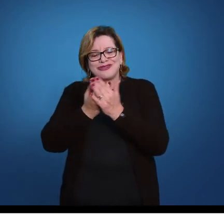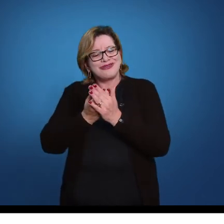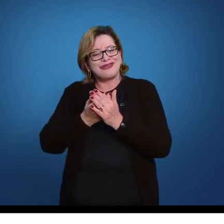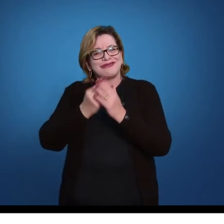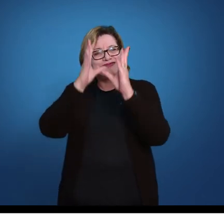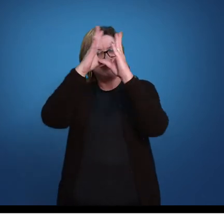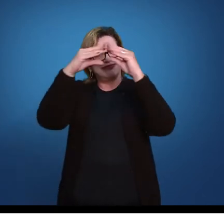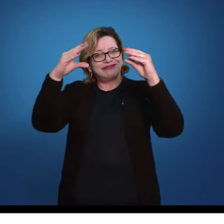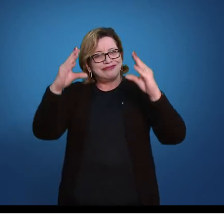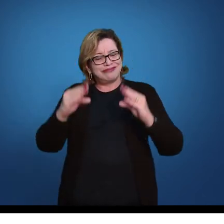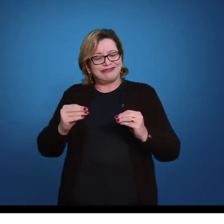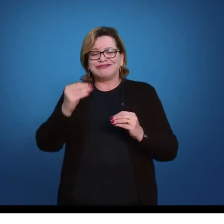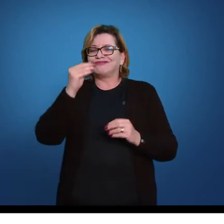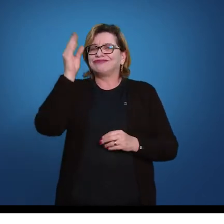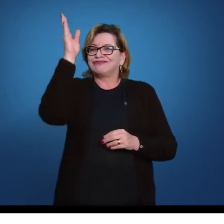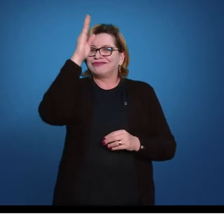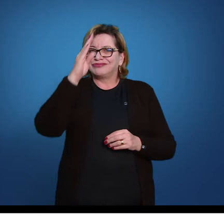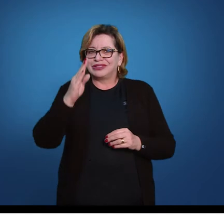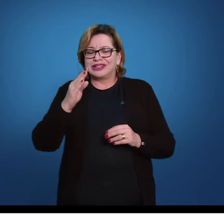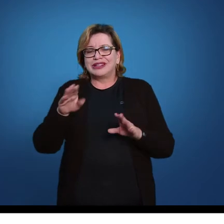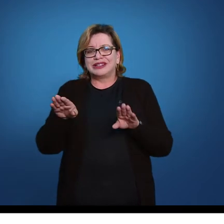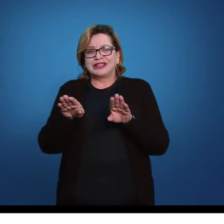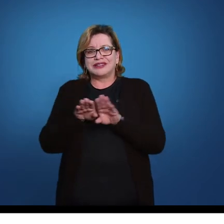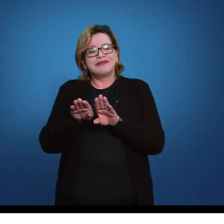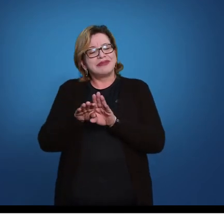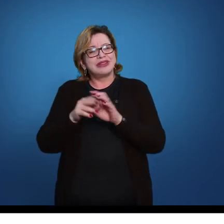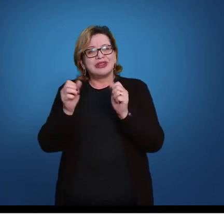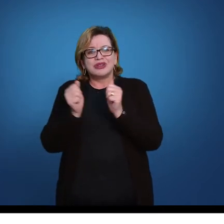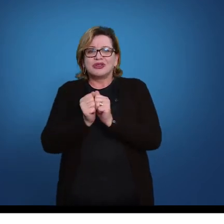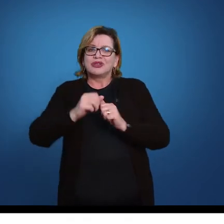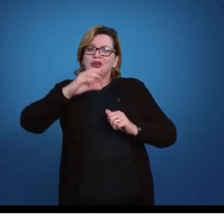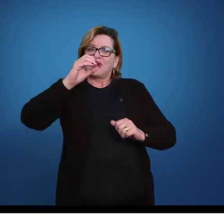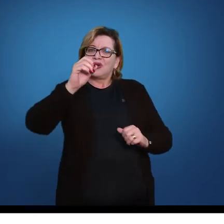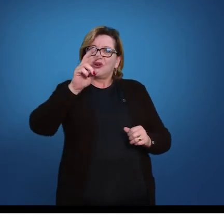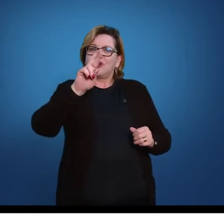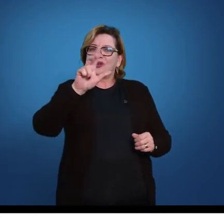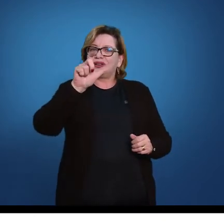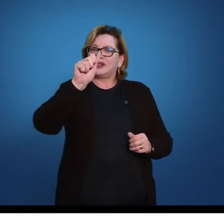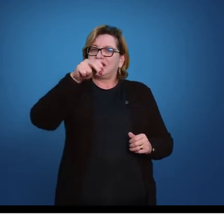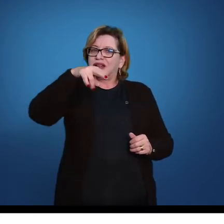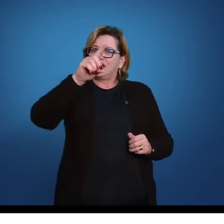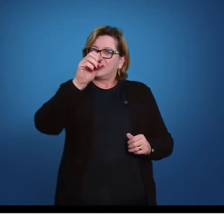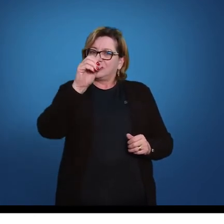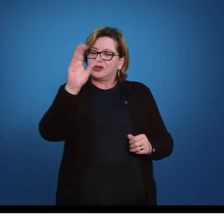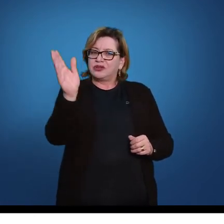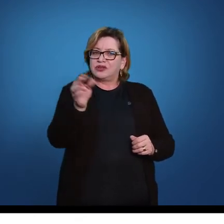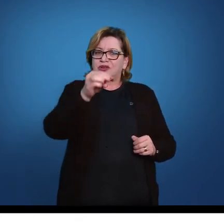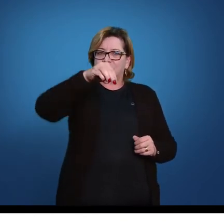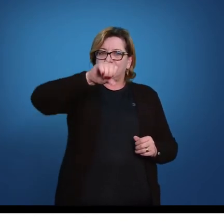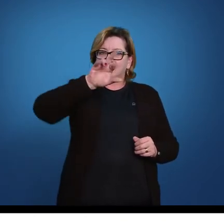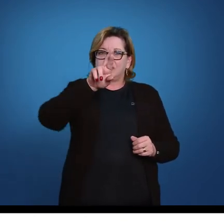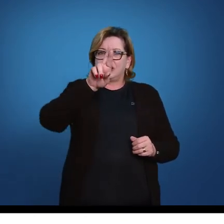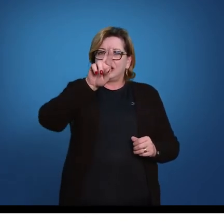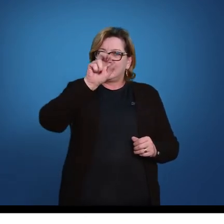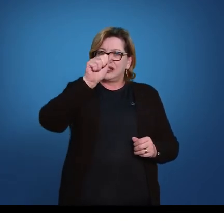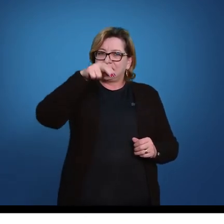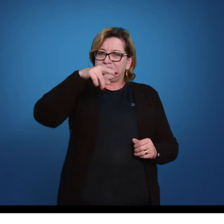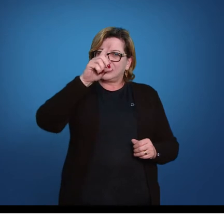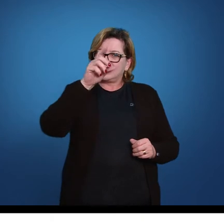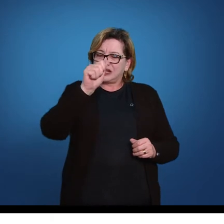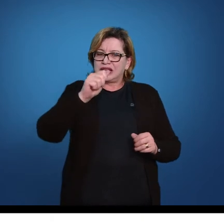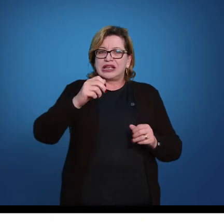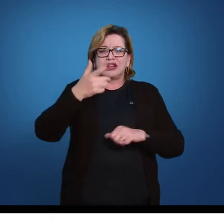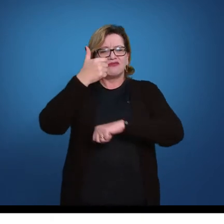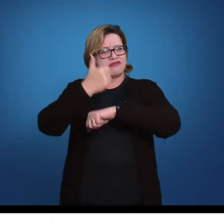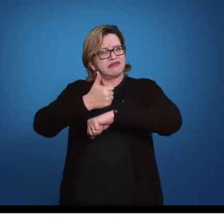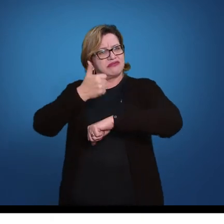Por, dele, Orlando Miranda, que era o diretor do Serviço Nacional de Teatro